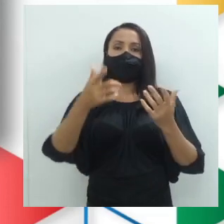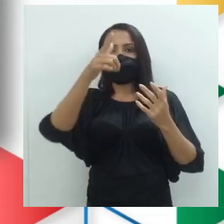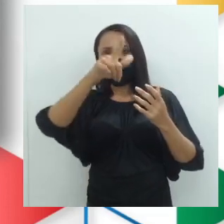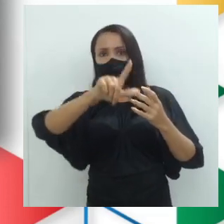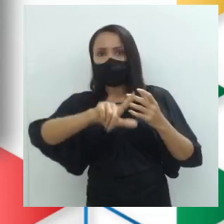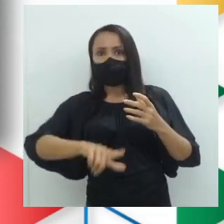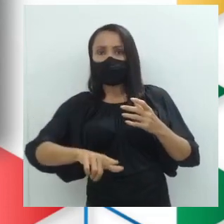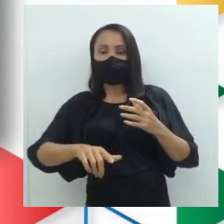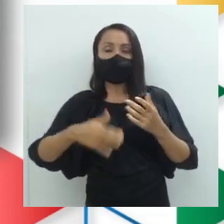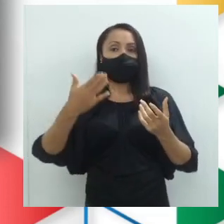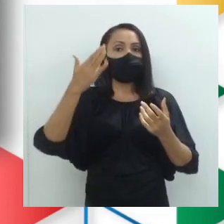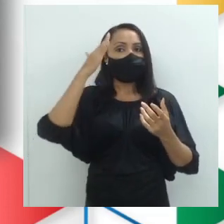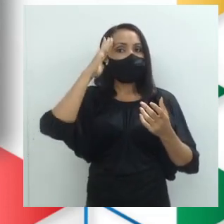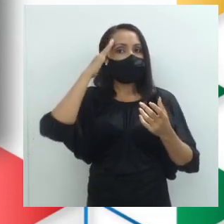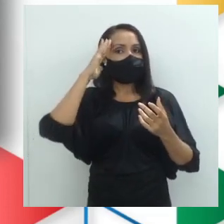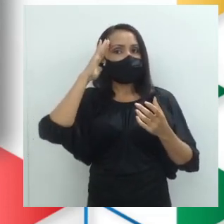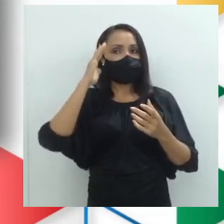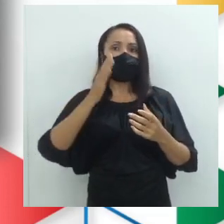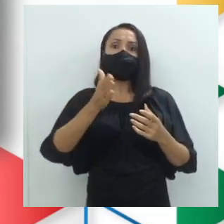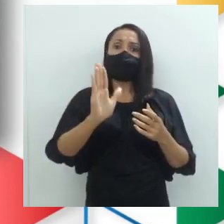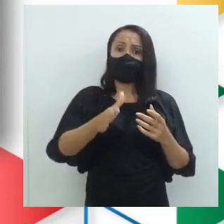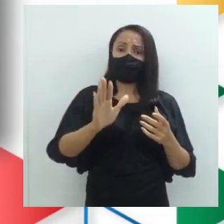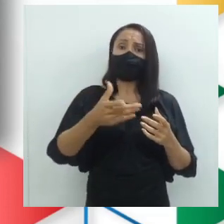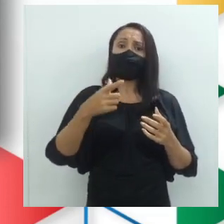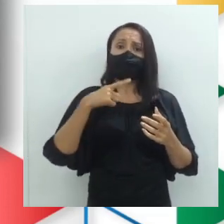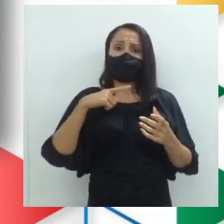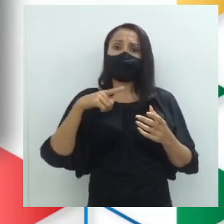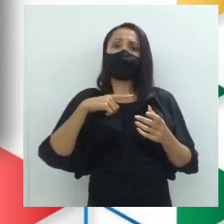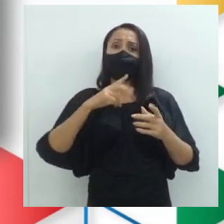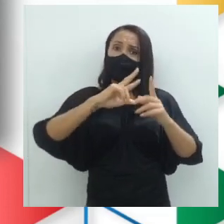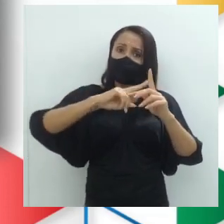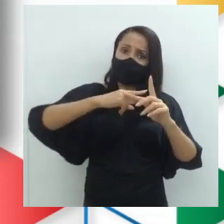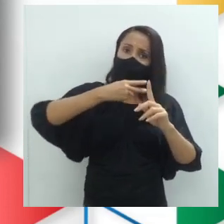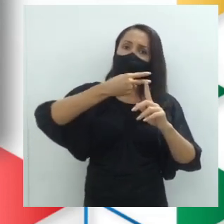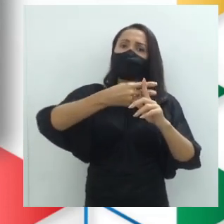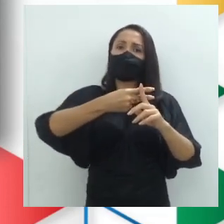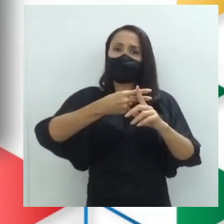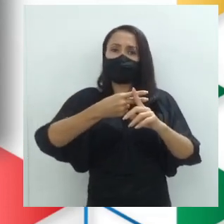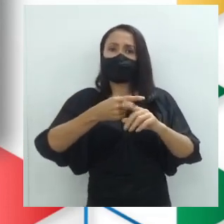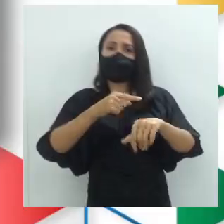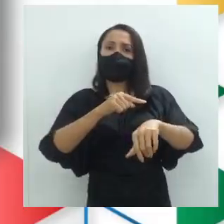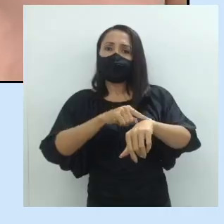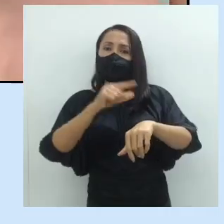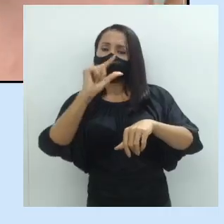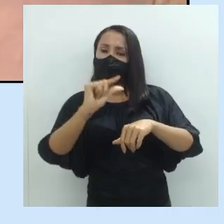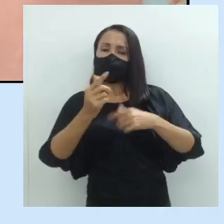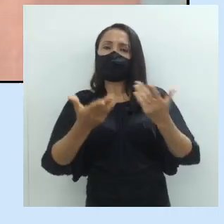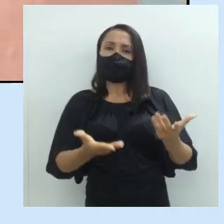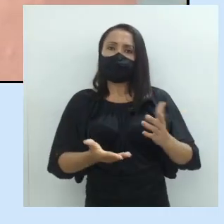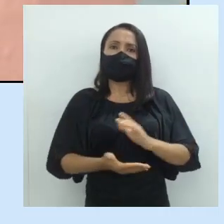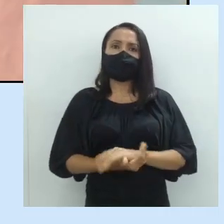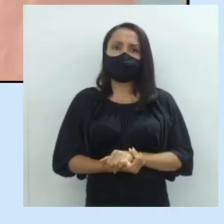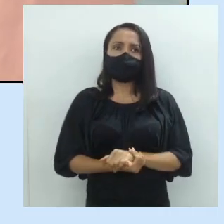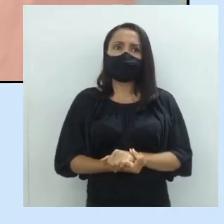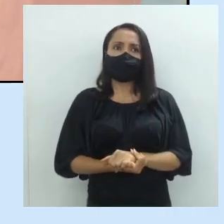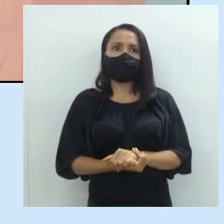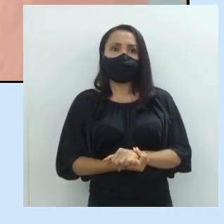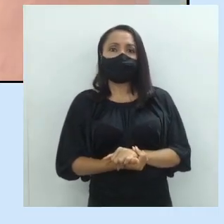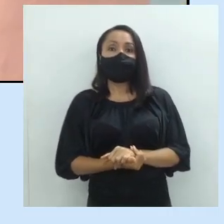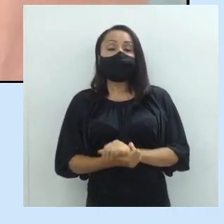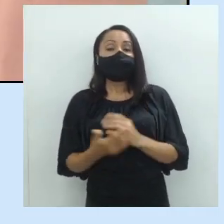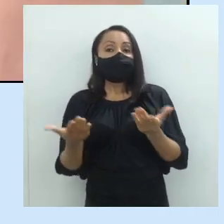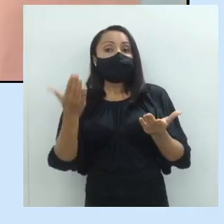pressupõe que eles já tinham aumentado há pouco tempo, há pouco tempo antes. Então entendam essa